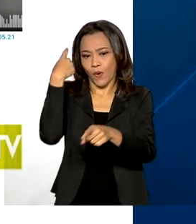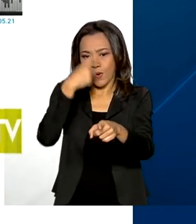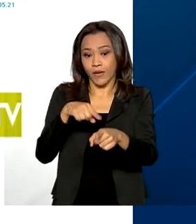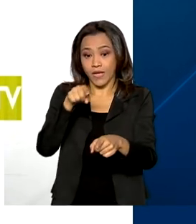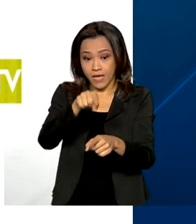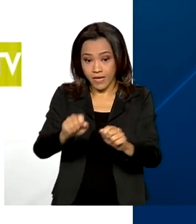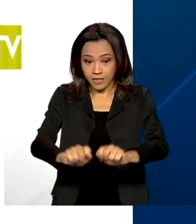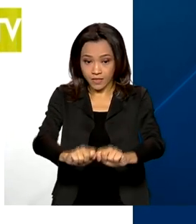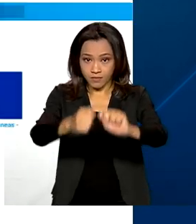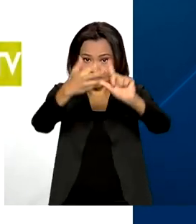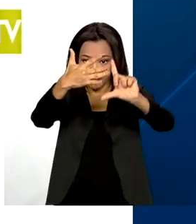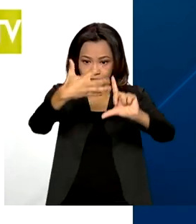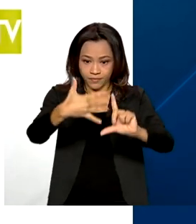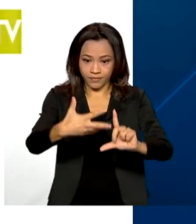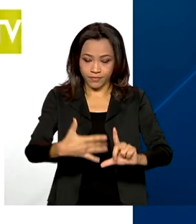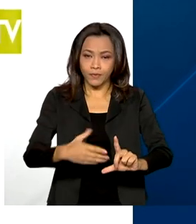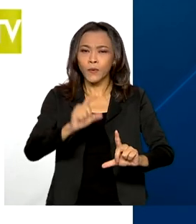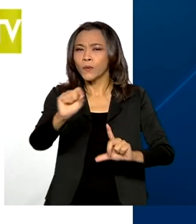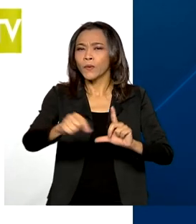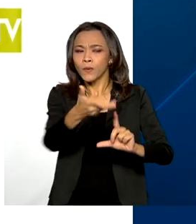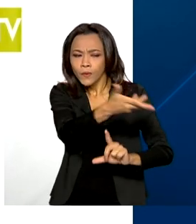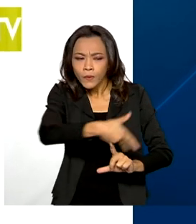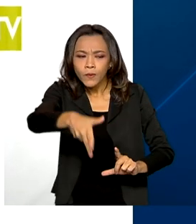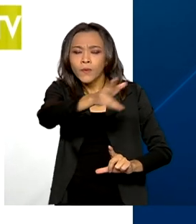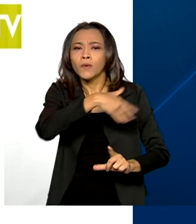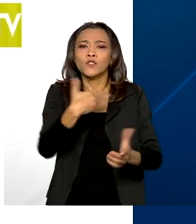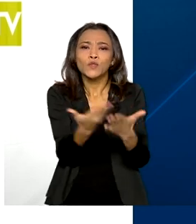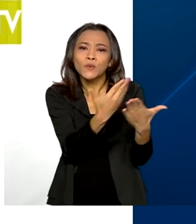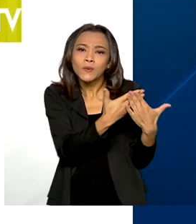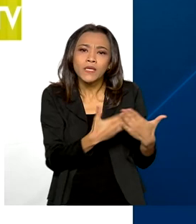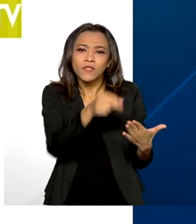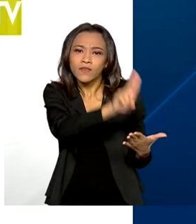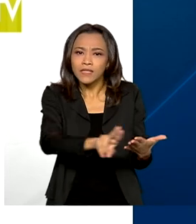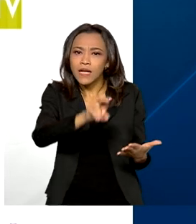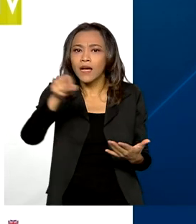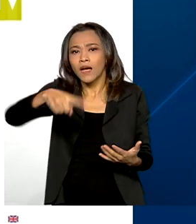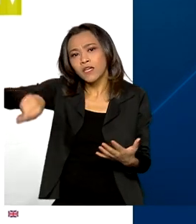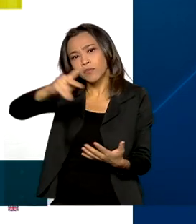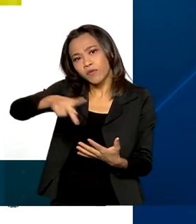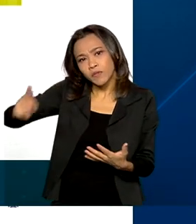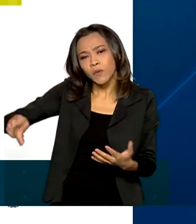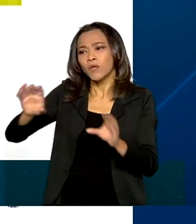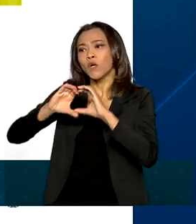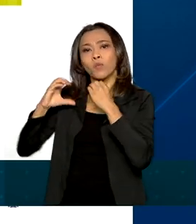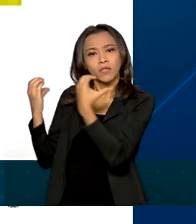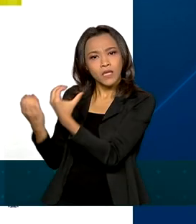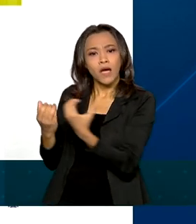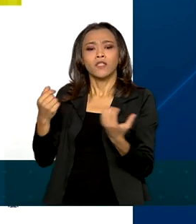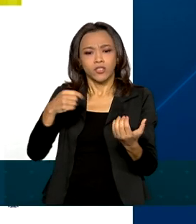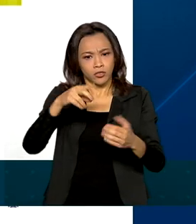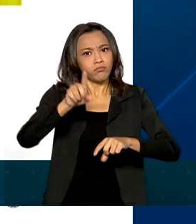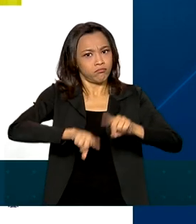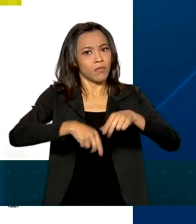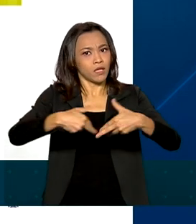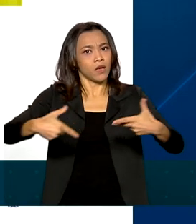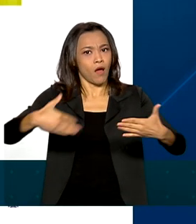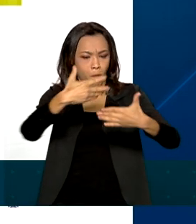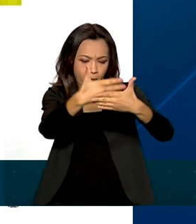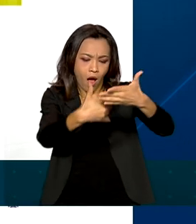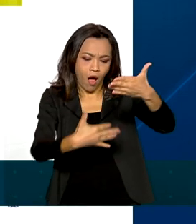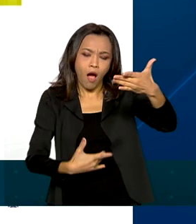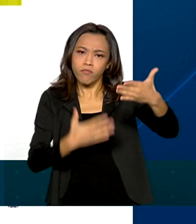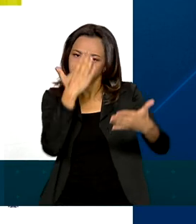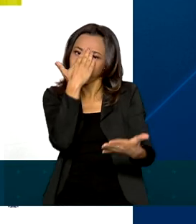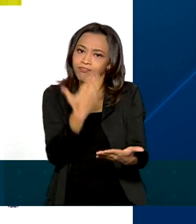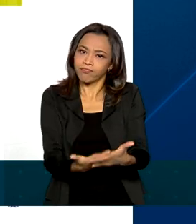Eduplay pretende atrair universitários, professores e comunidade em geral, oferecendo material confiável, produzido por